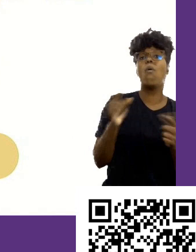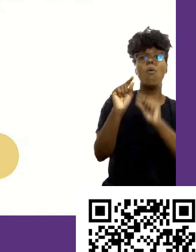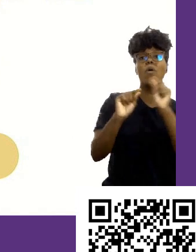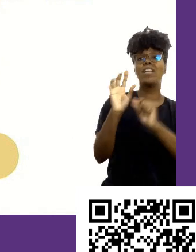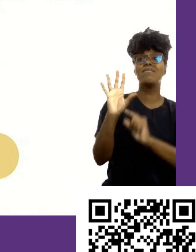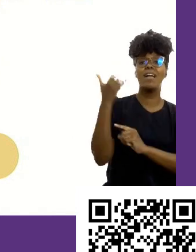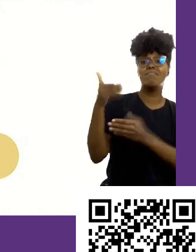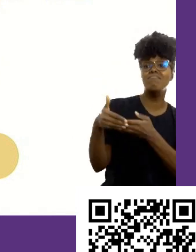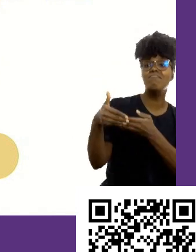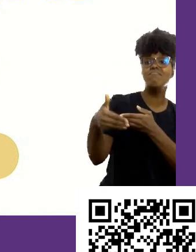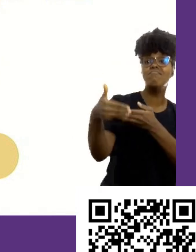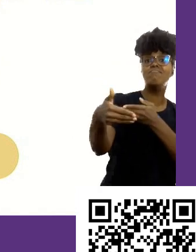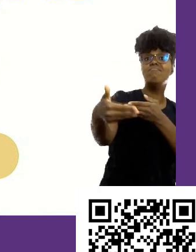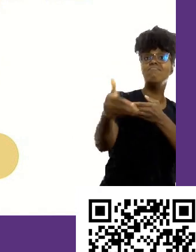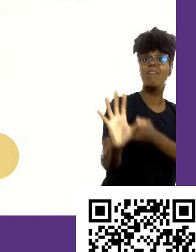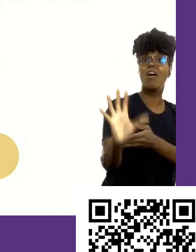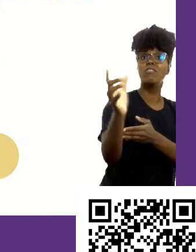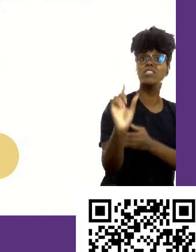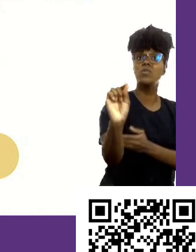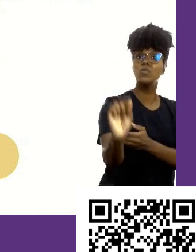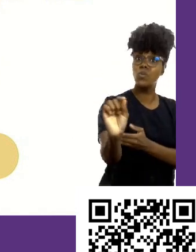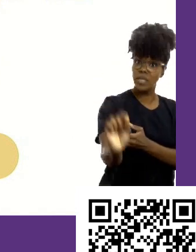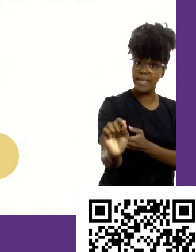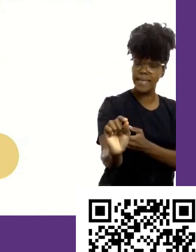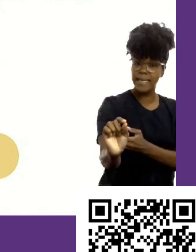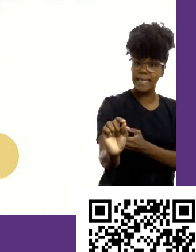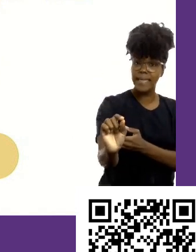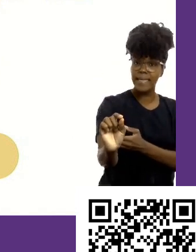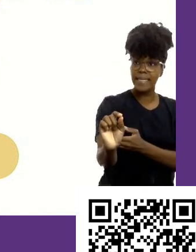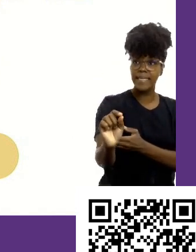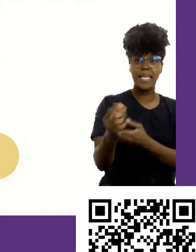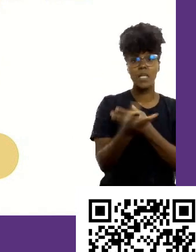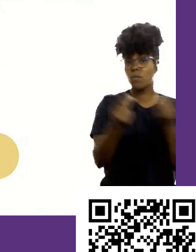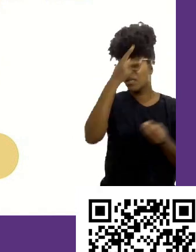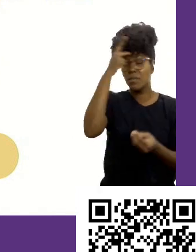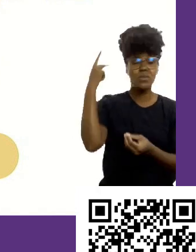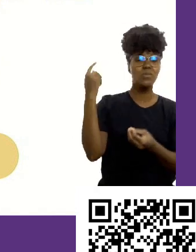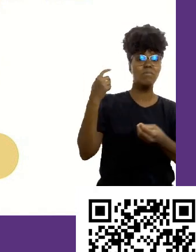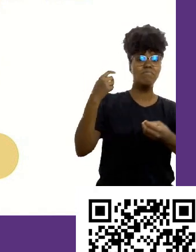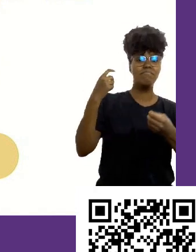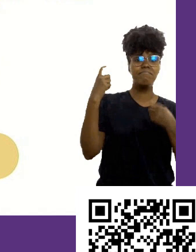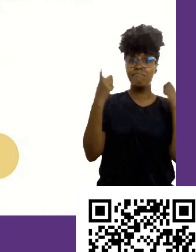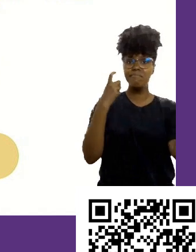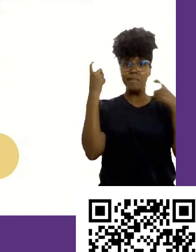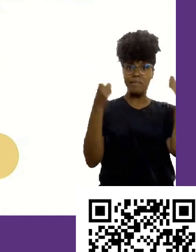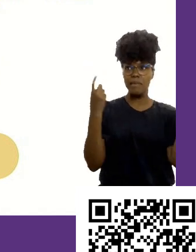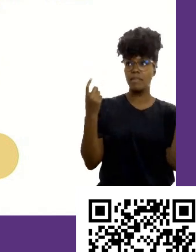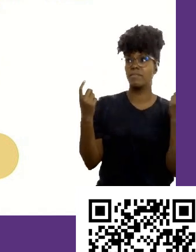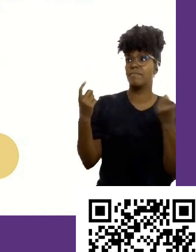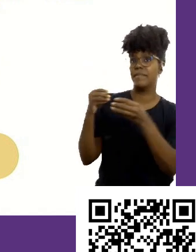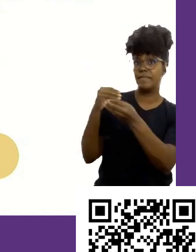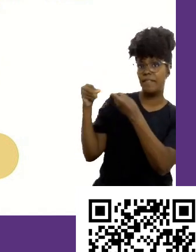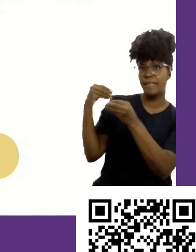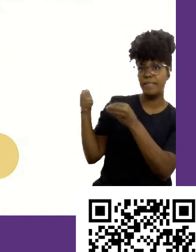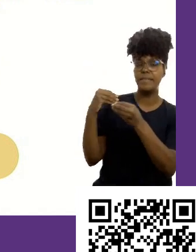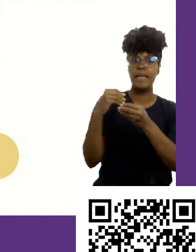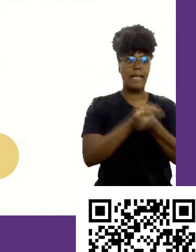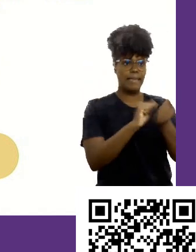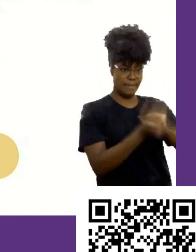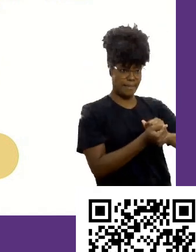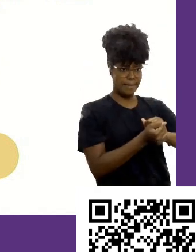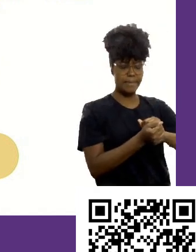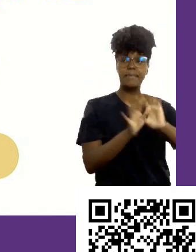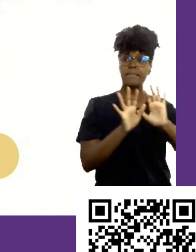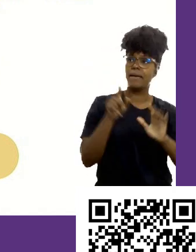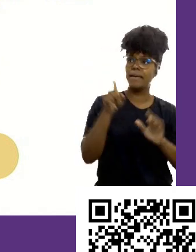O primeiro passo, tem muita gente se preocupando em ser flexível e ser adaptável. E pouca gente sabendo responder